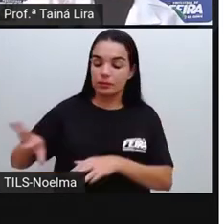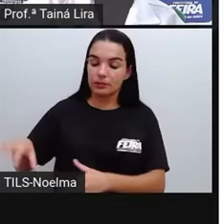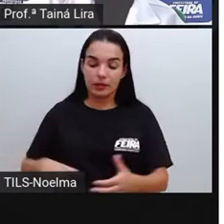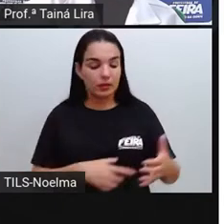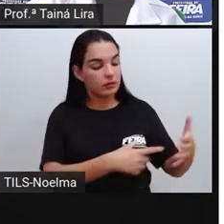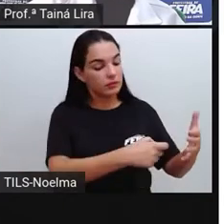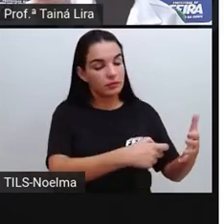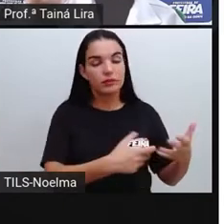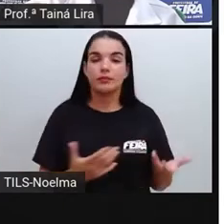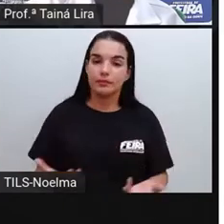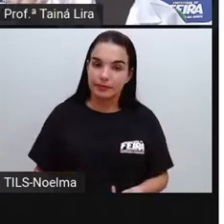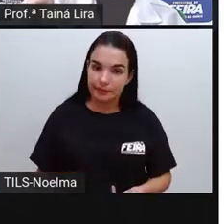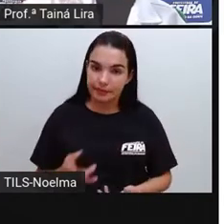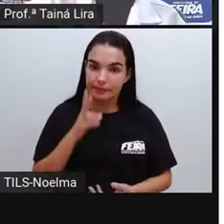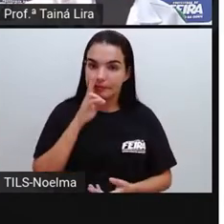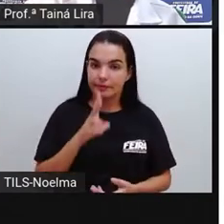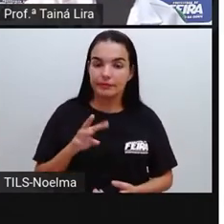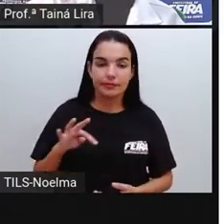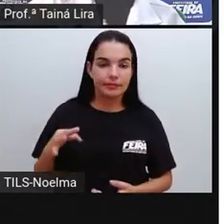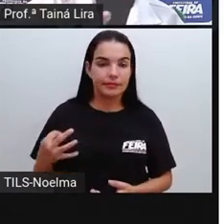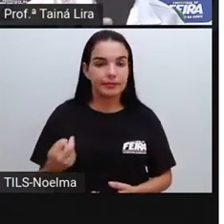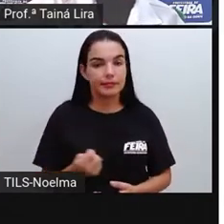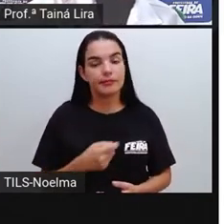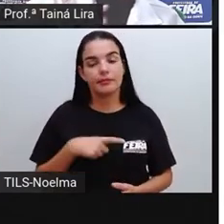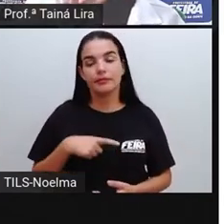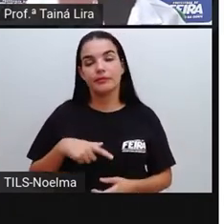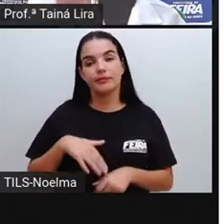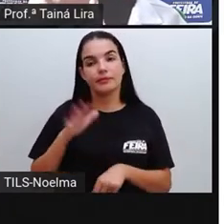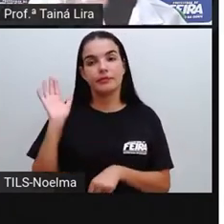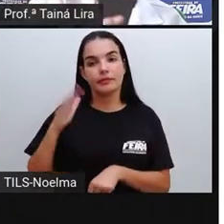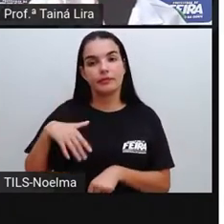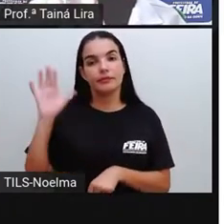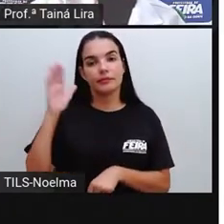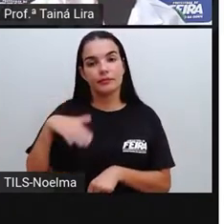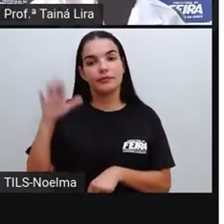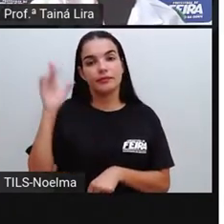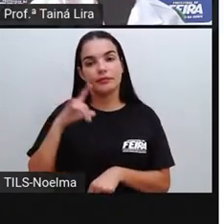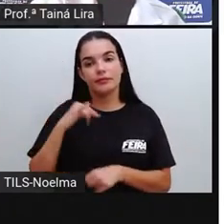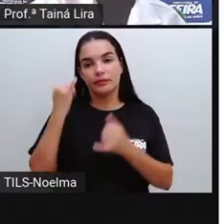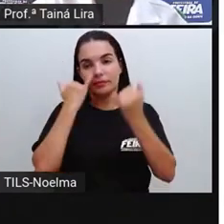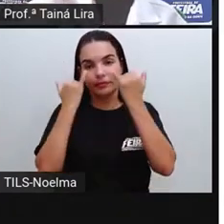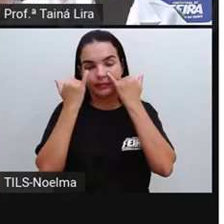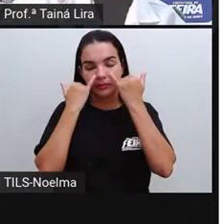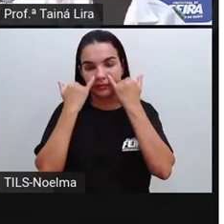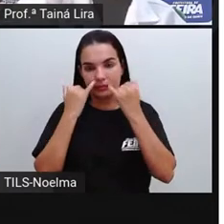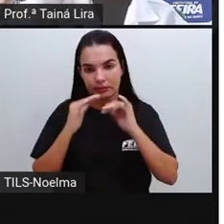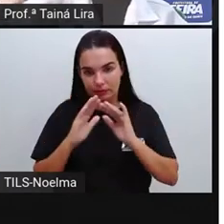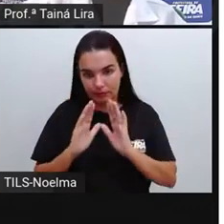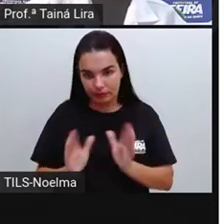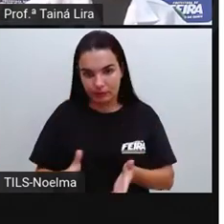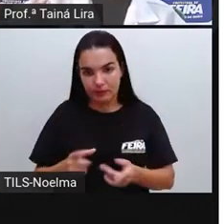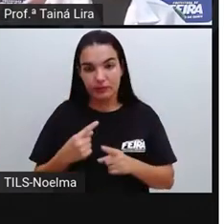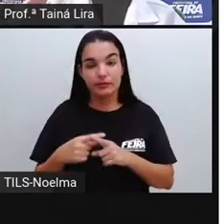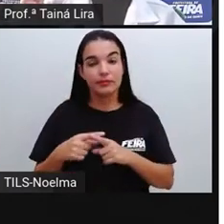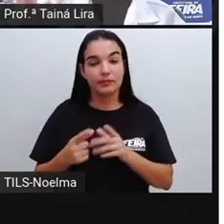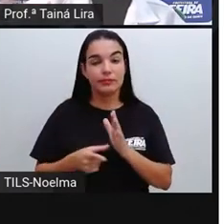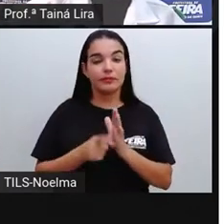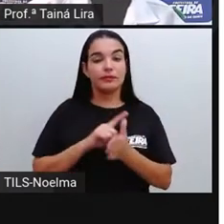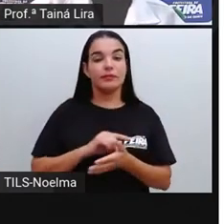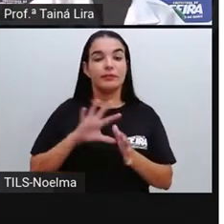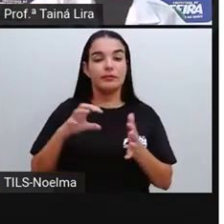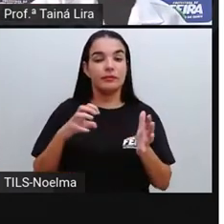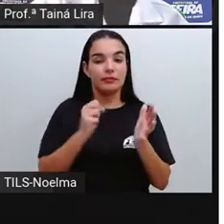em um leitor. Então, a gente passa esse código no leitor e a informação já está ali no computador, porque anteriormente já foi